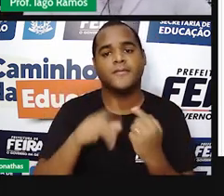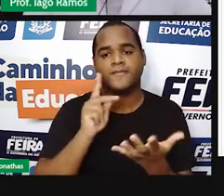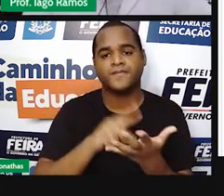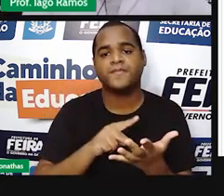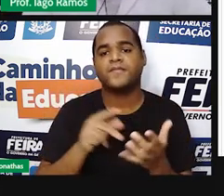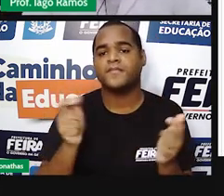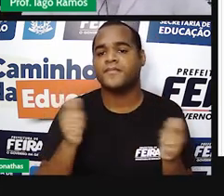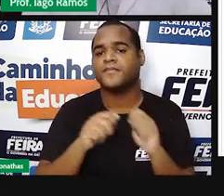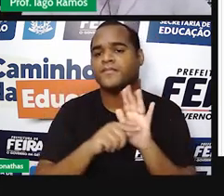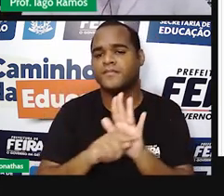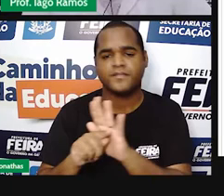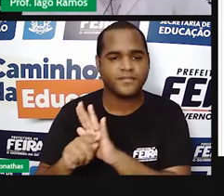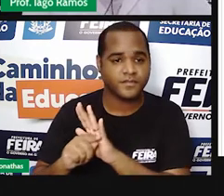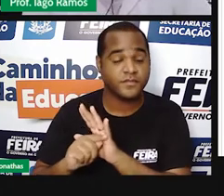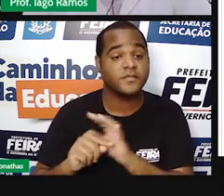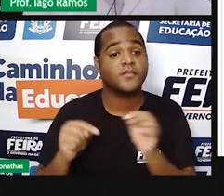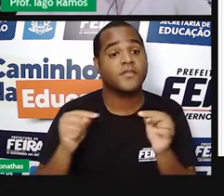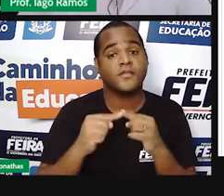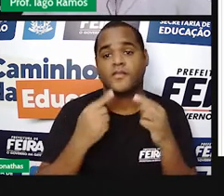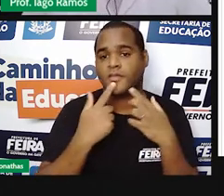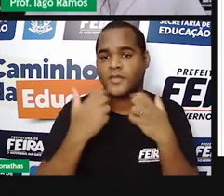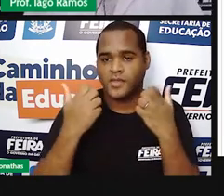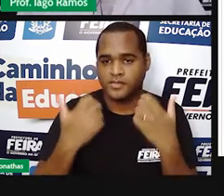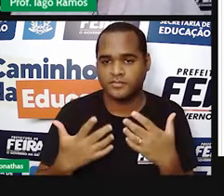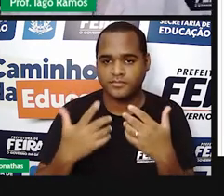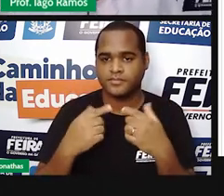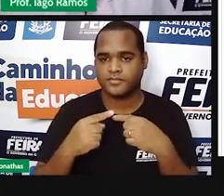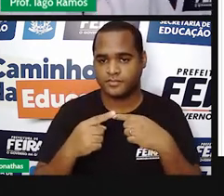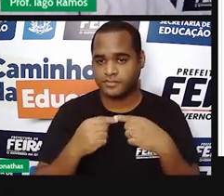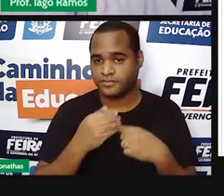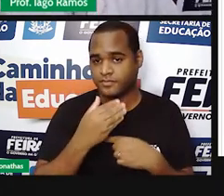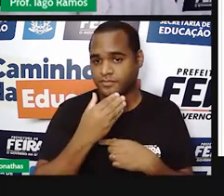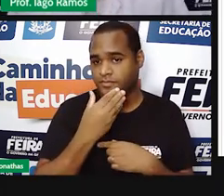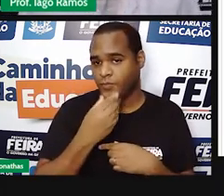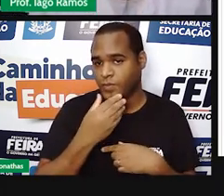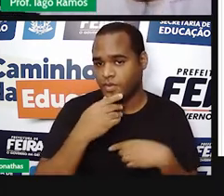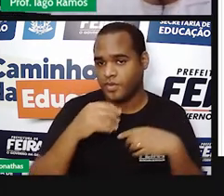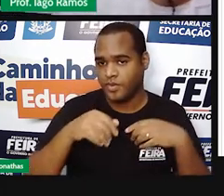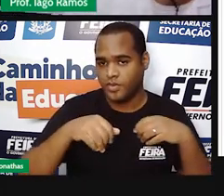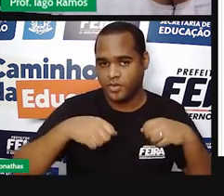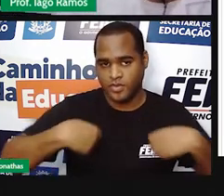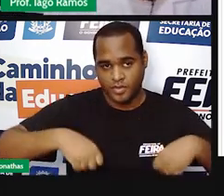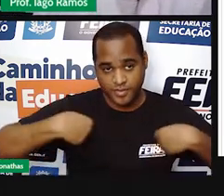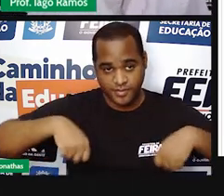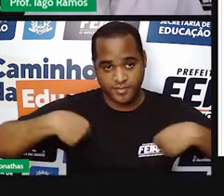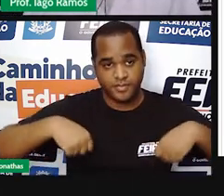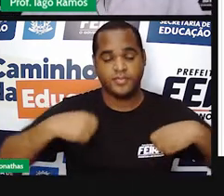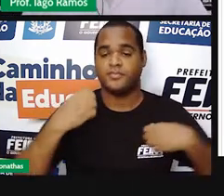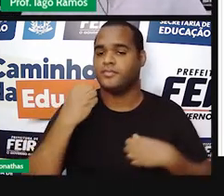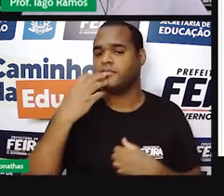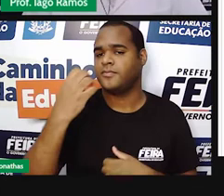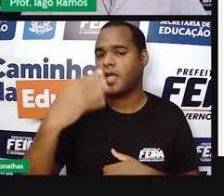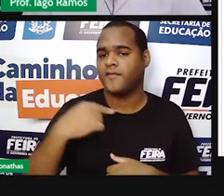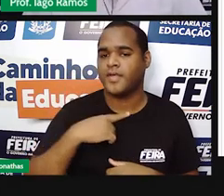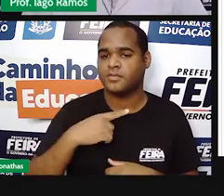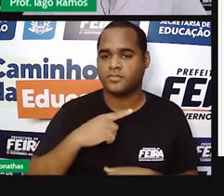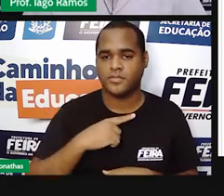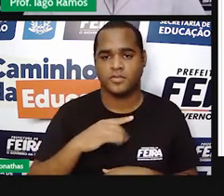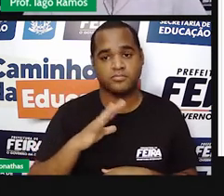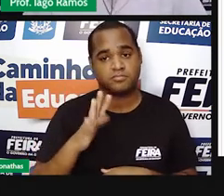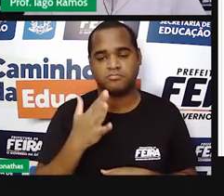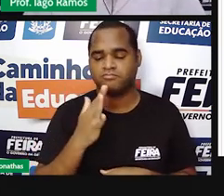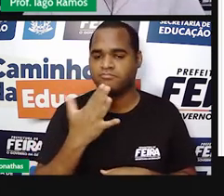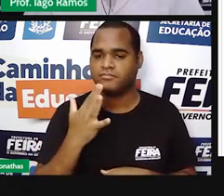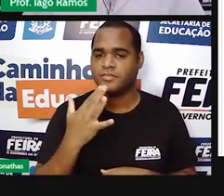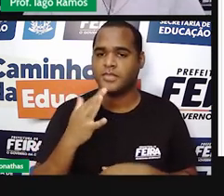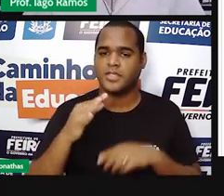certo? Diz o seguinte, um motociclista planeja realizar uma viagem cujo